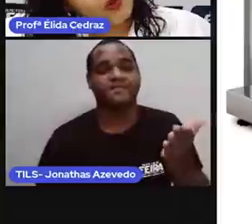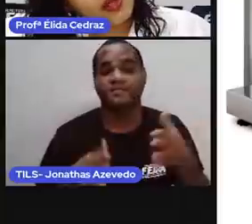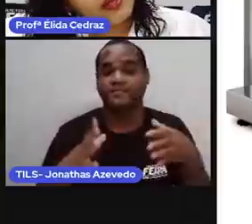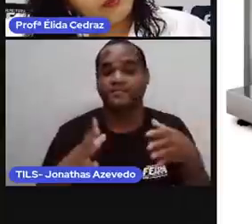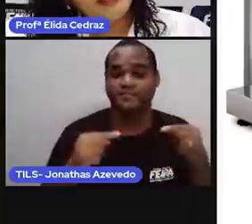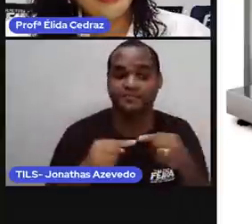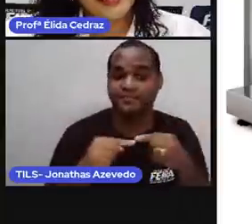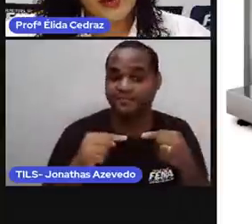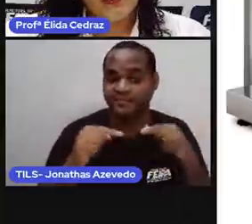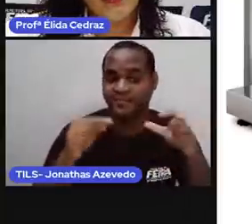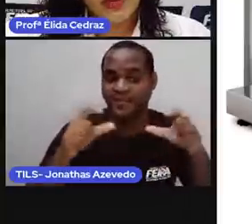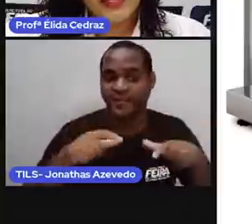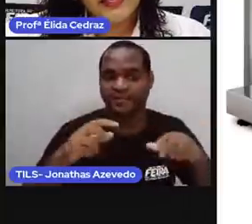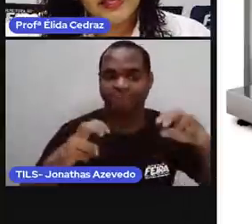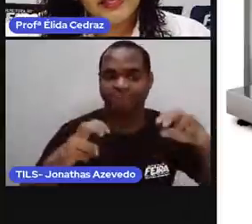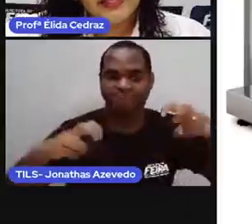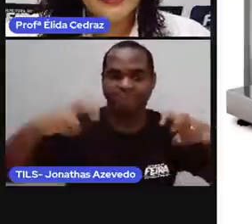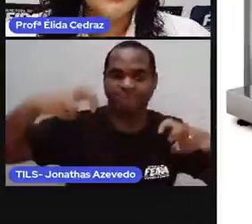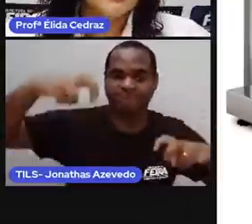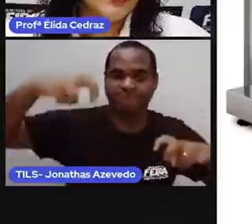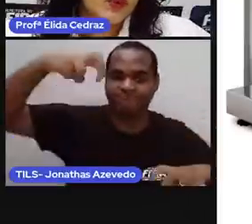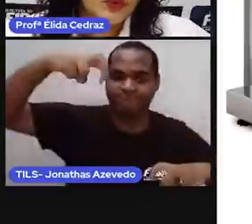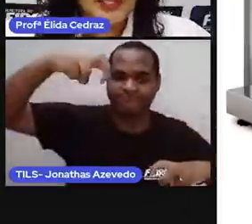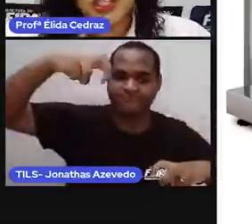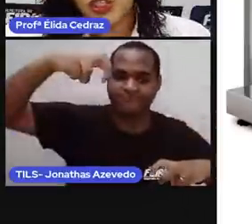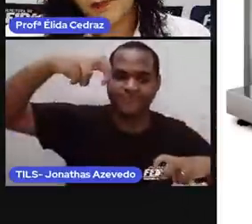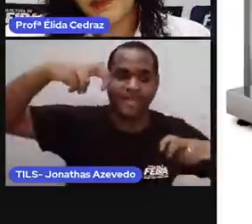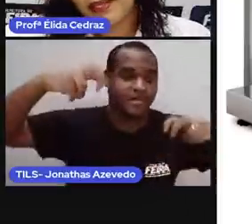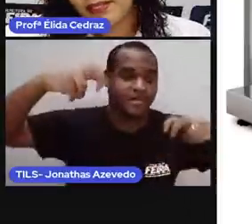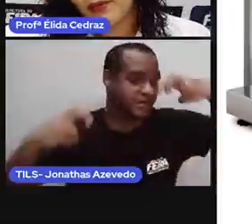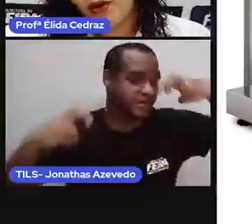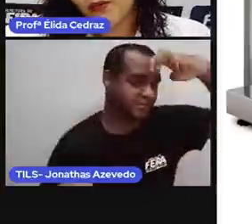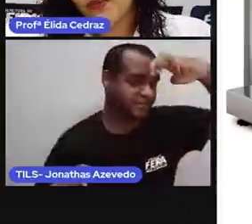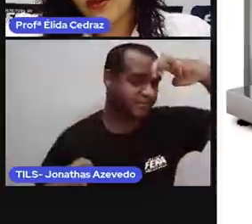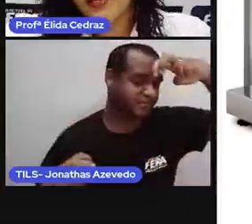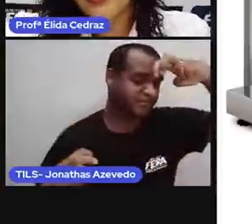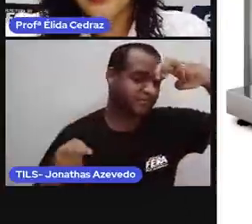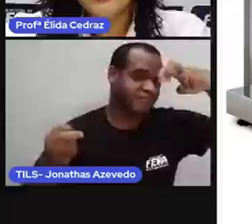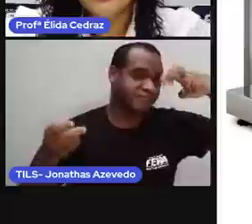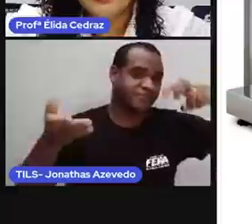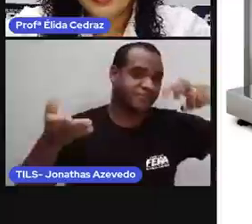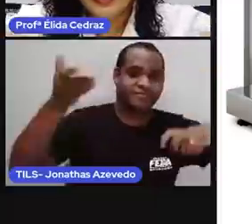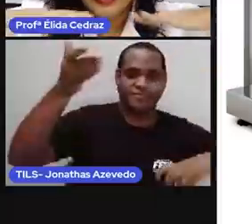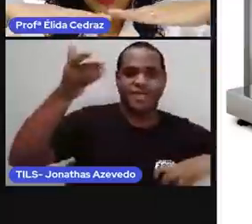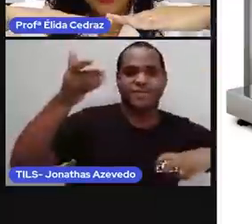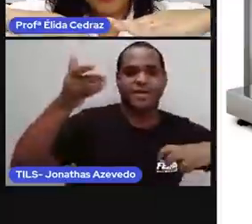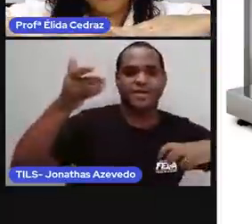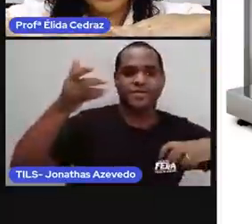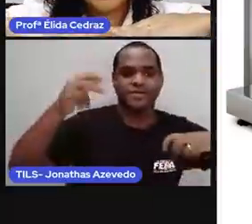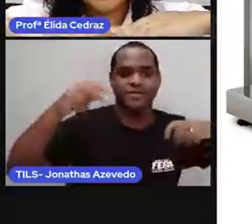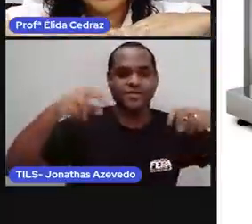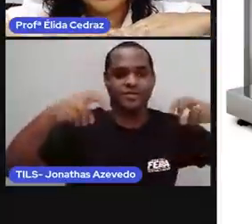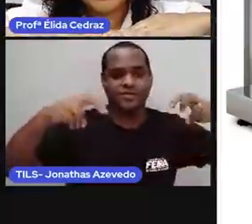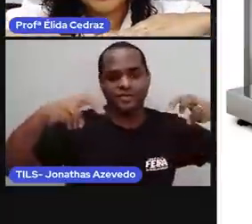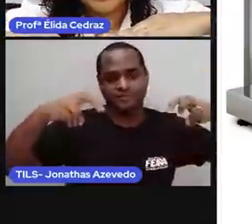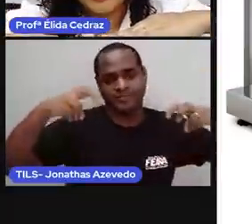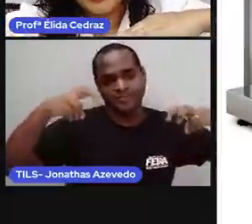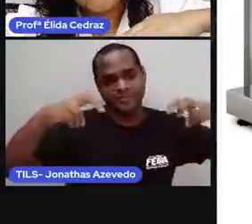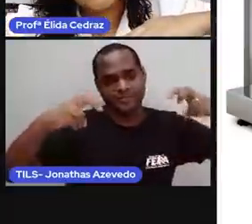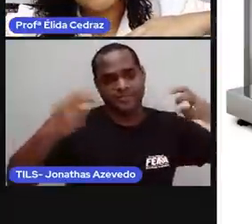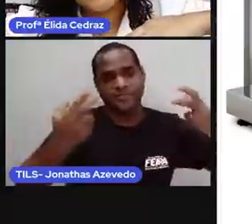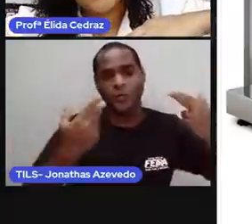gangorra brincar com o coleguinha, que quando a gente pesa igual com o coleguinha, a gangorra fica assim.